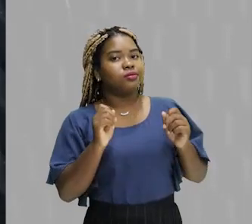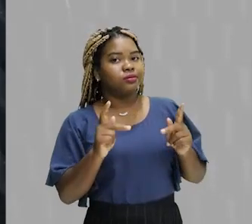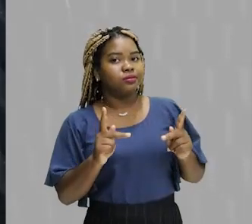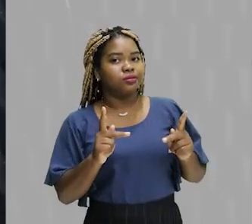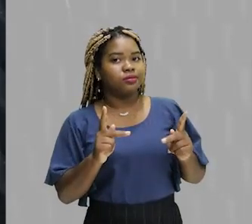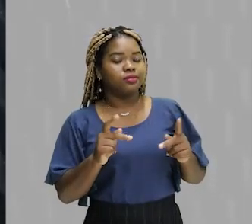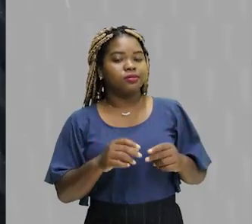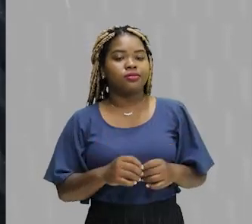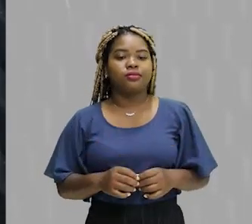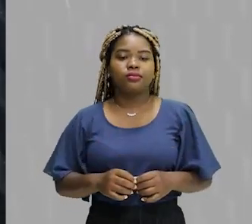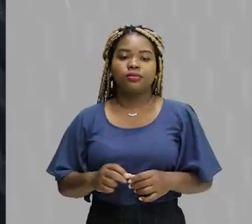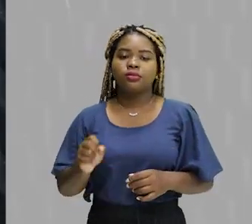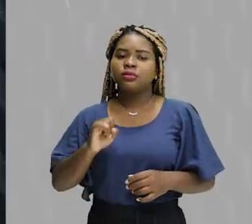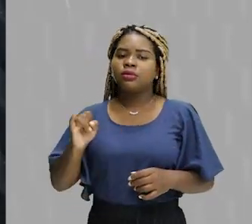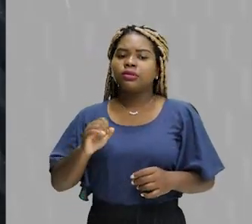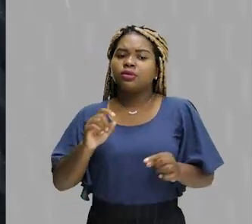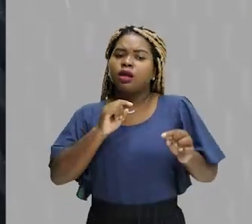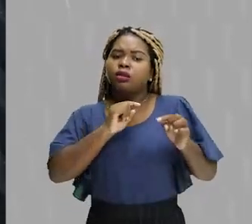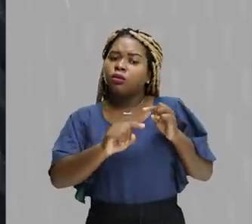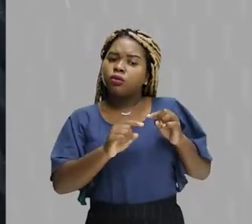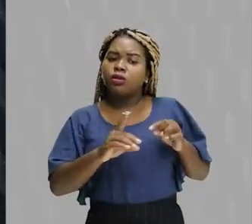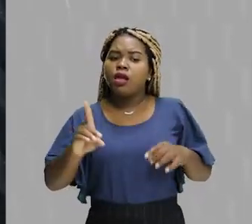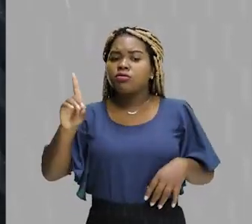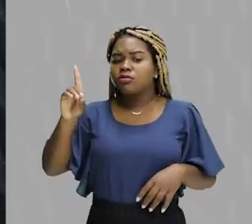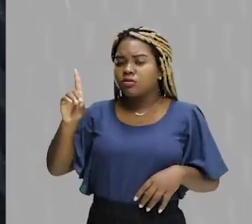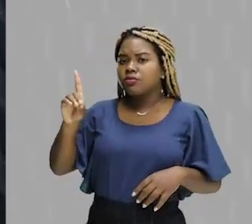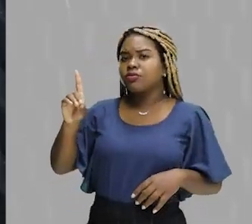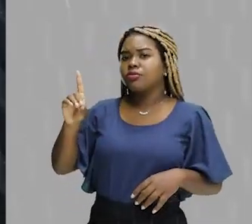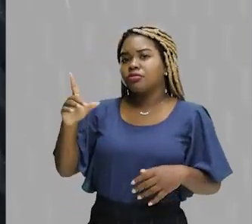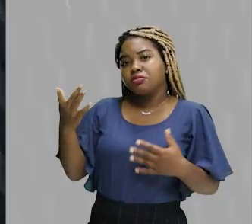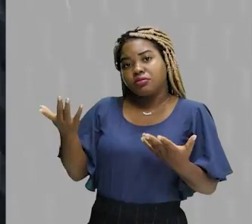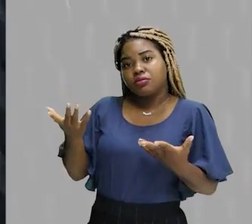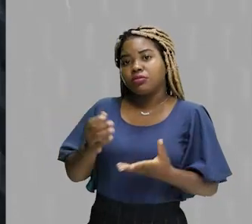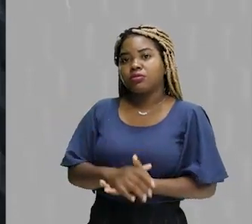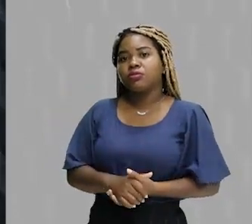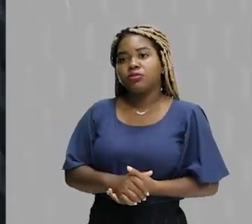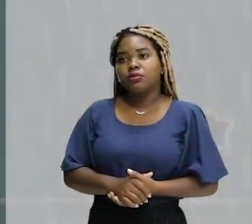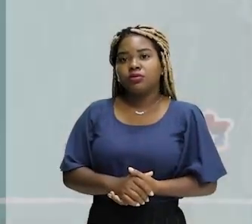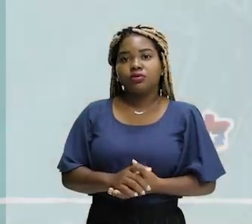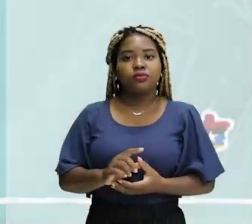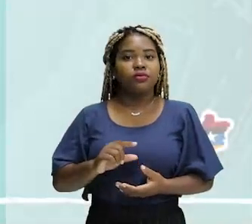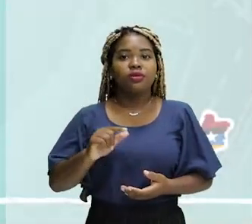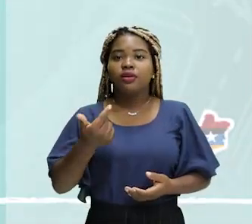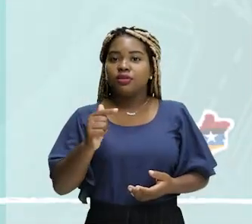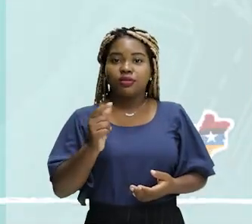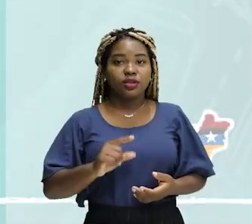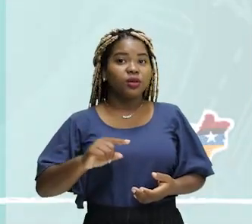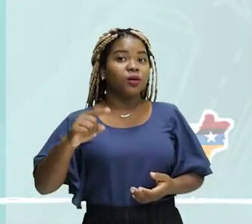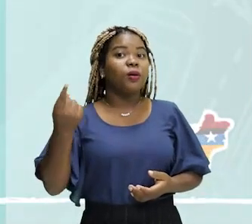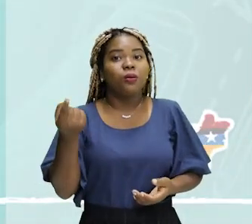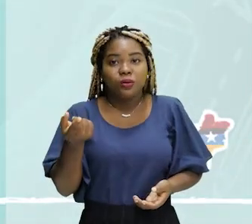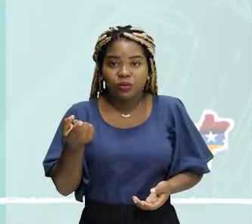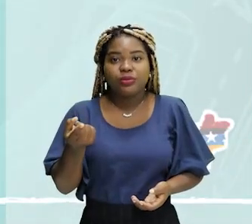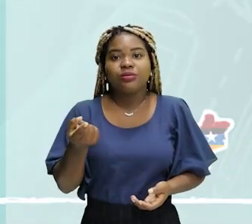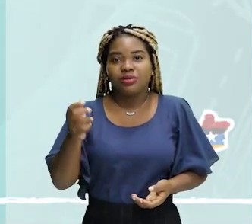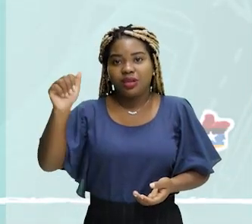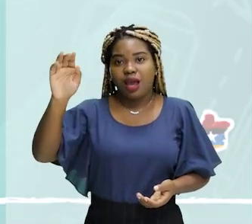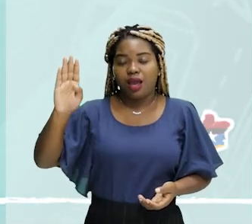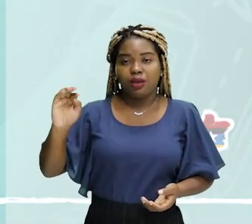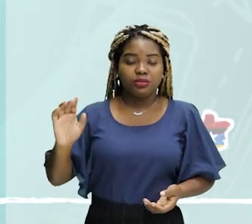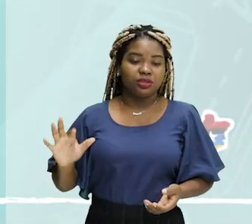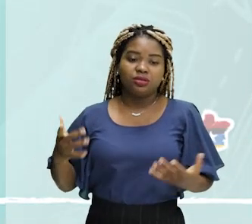Certo? Ah, pessoal, e se eu não concordar com a letra D? Bom, mesmo assim, você não tem outra alternativa que terá de ser marcada a